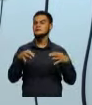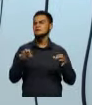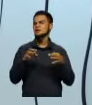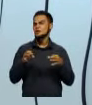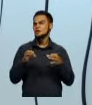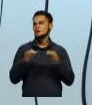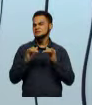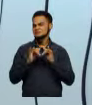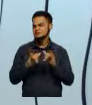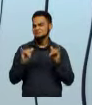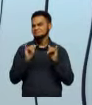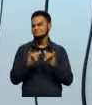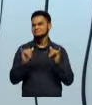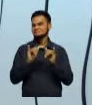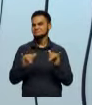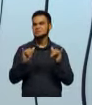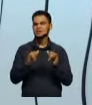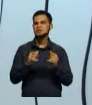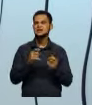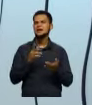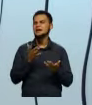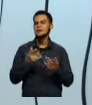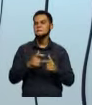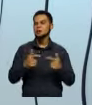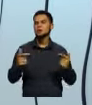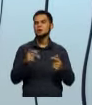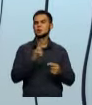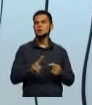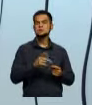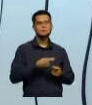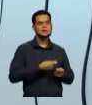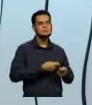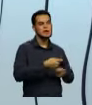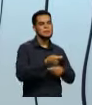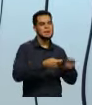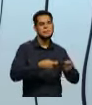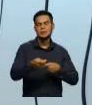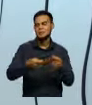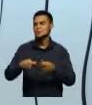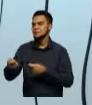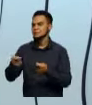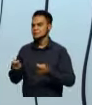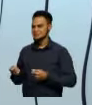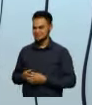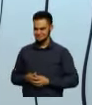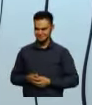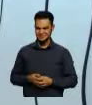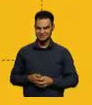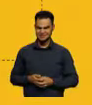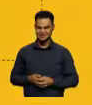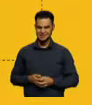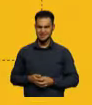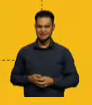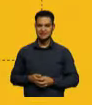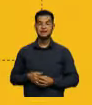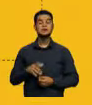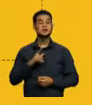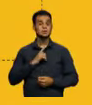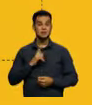distribuídos mão a mão em locais de grande circulação. aqui eu trouxe para você um